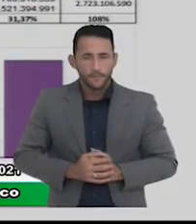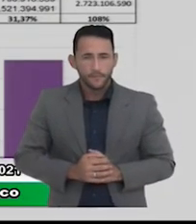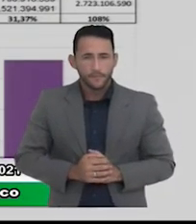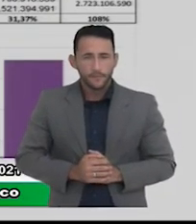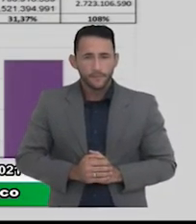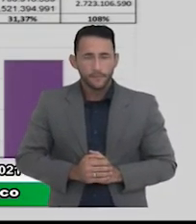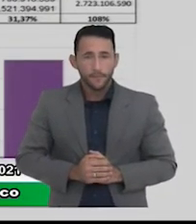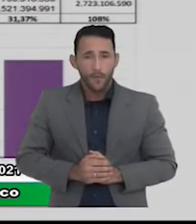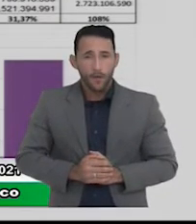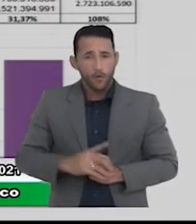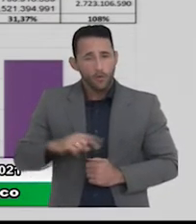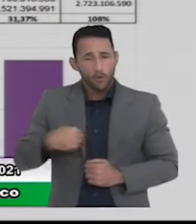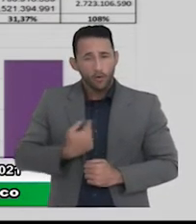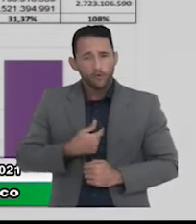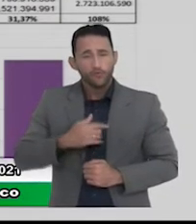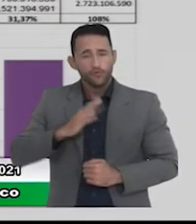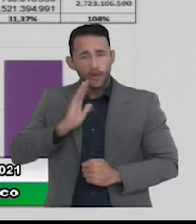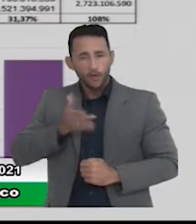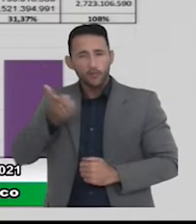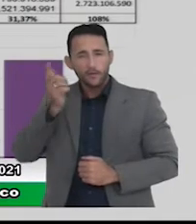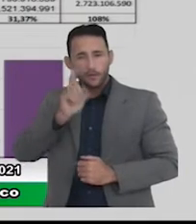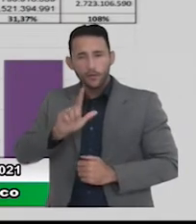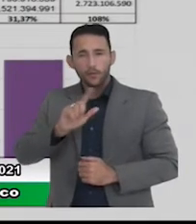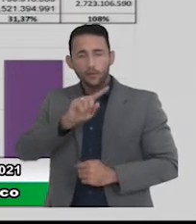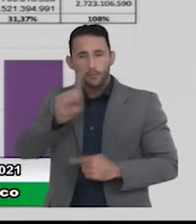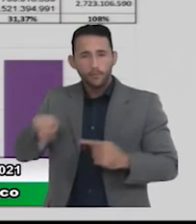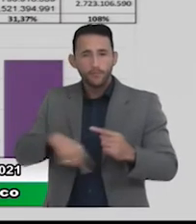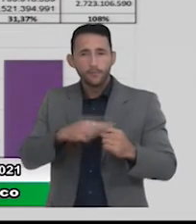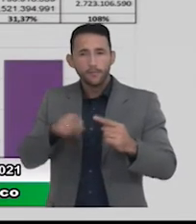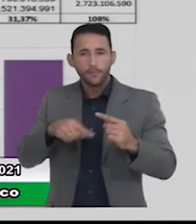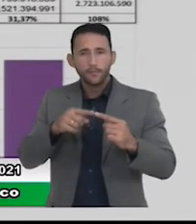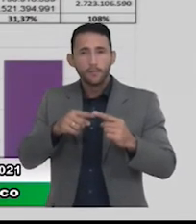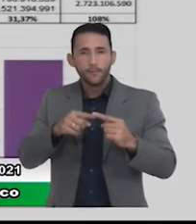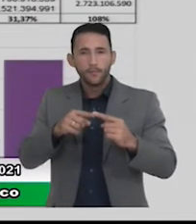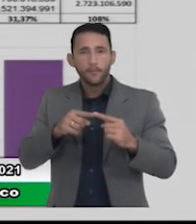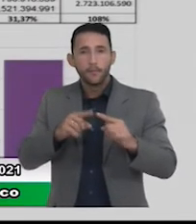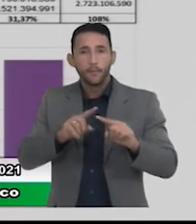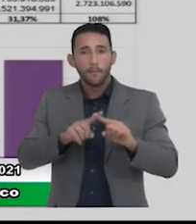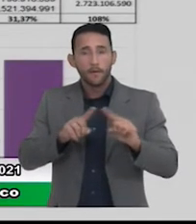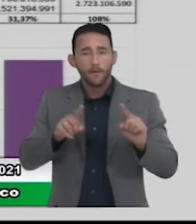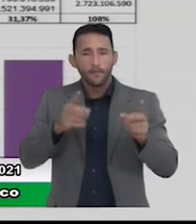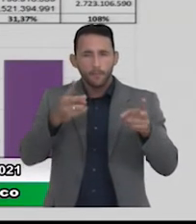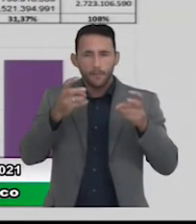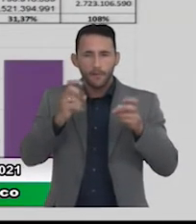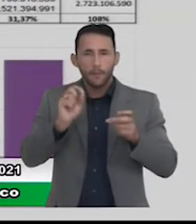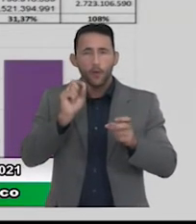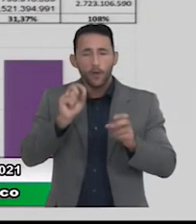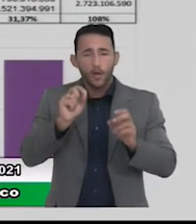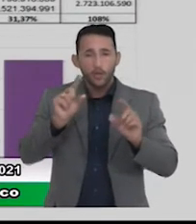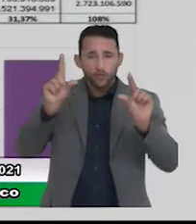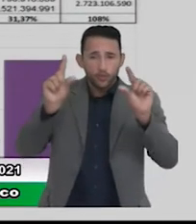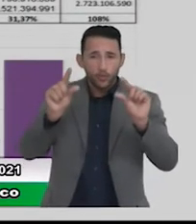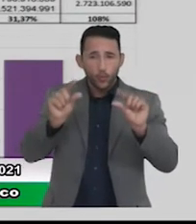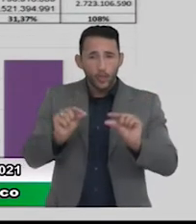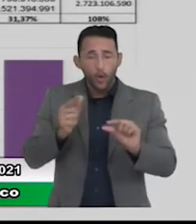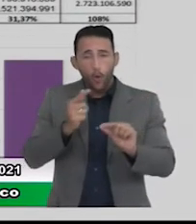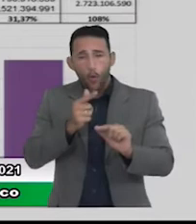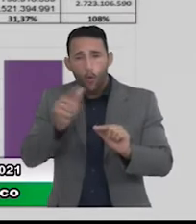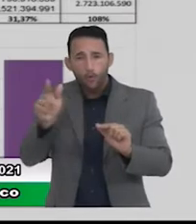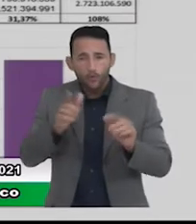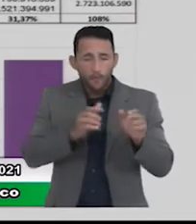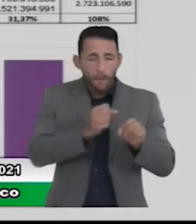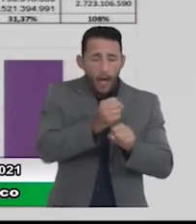desse limite a gente está em 790 918 339 e aí dá para ver a diminuição em relação aos outros exercícios em